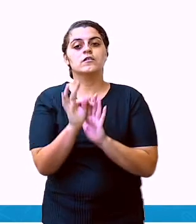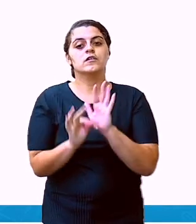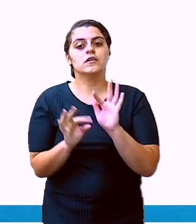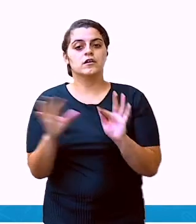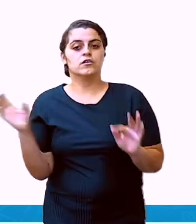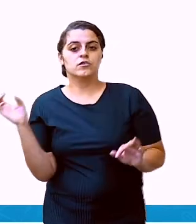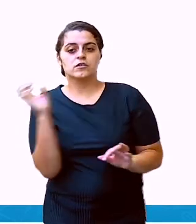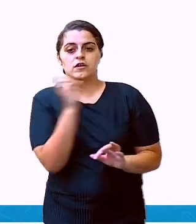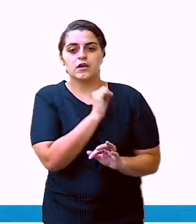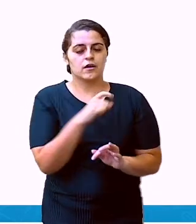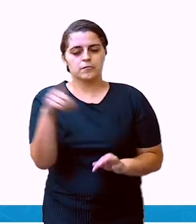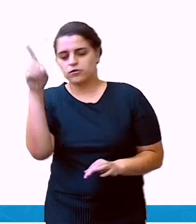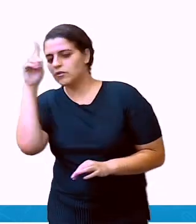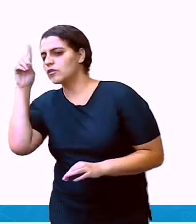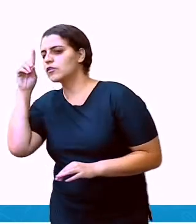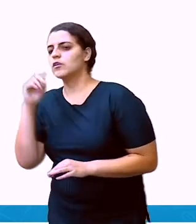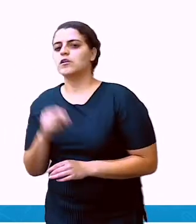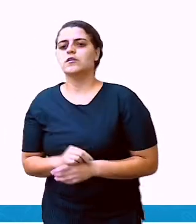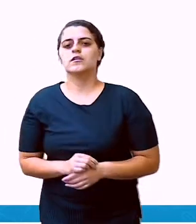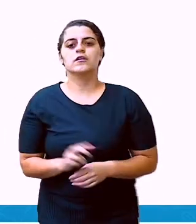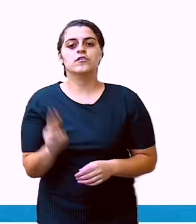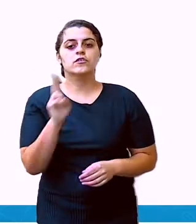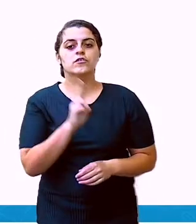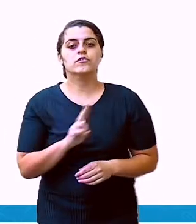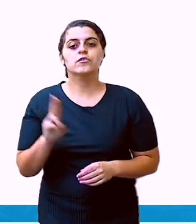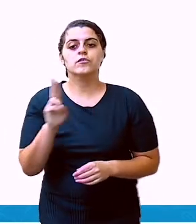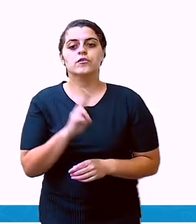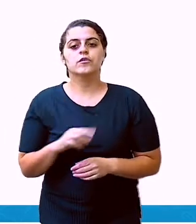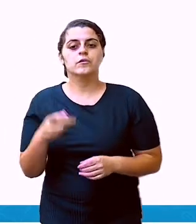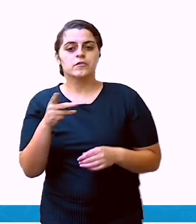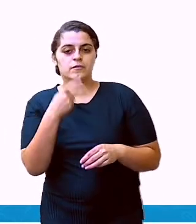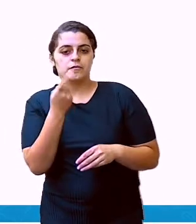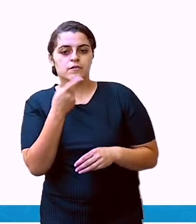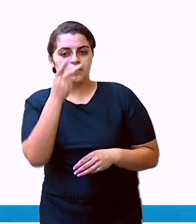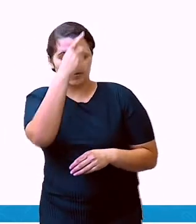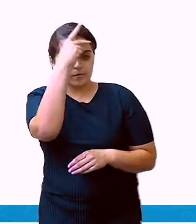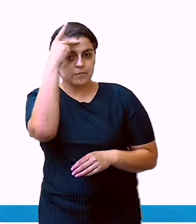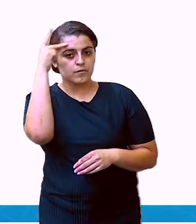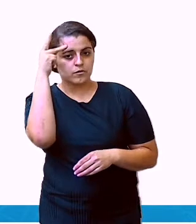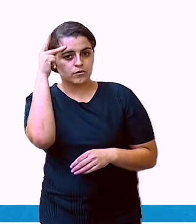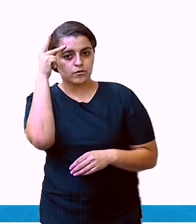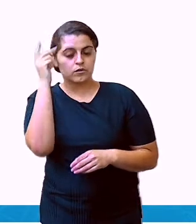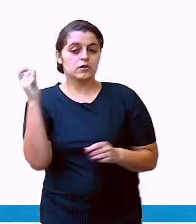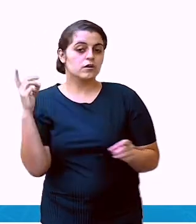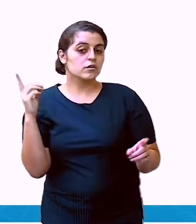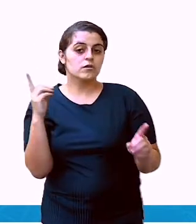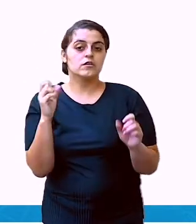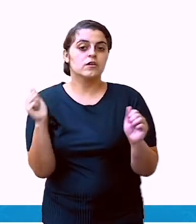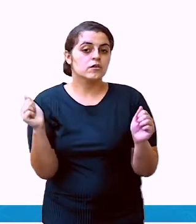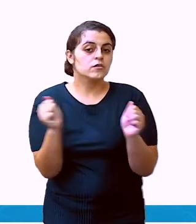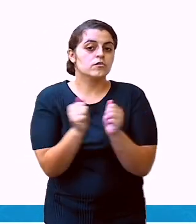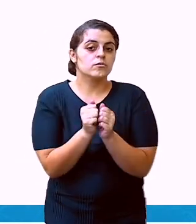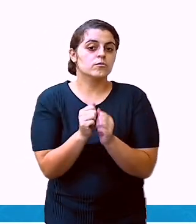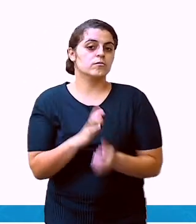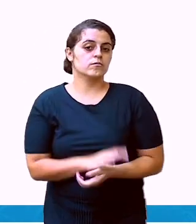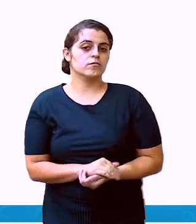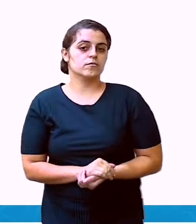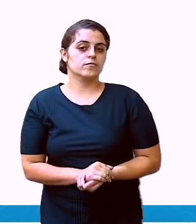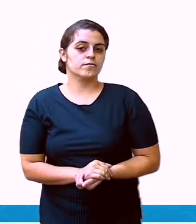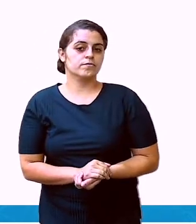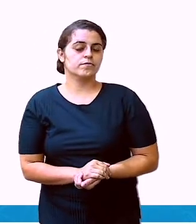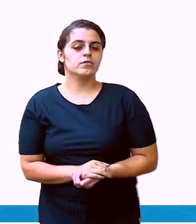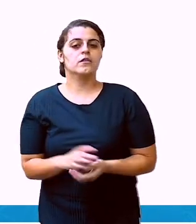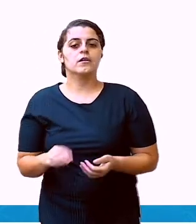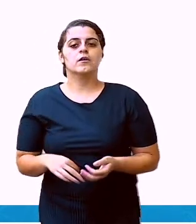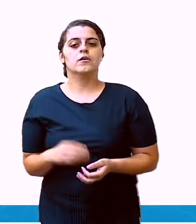coisas do nosso cotidiano que nós precisamos falar com alguém que não está perto da gente. Então,